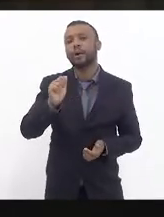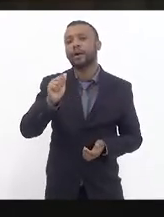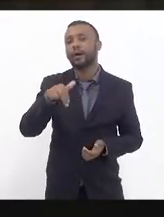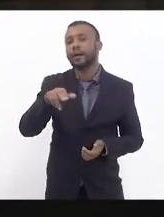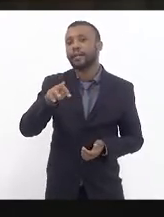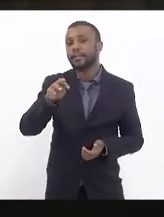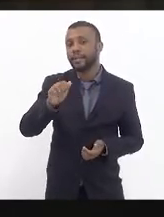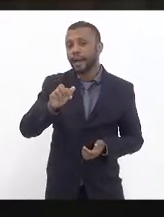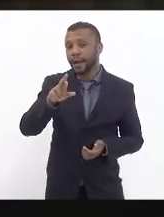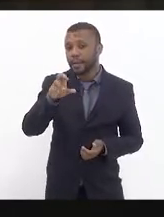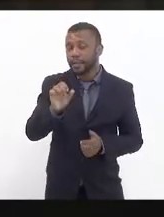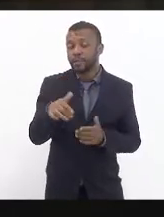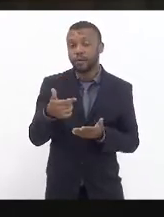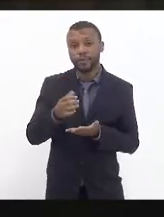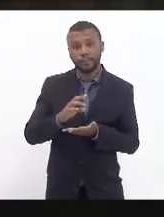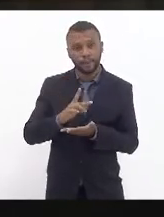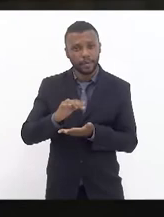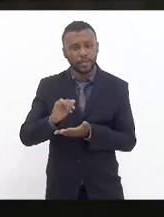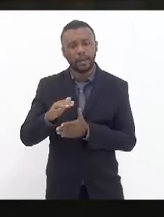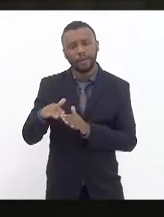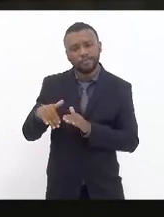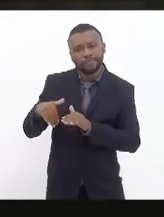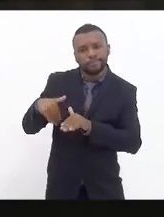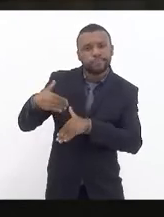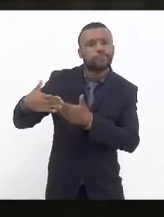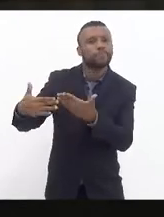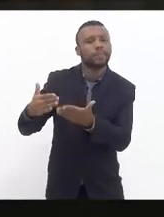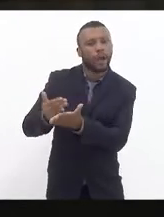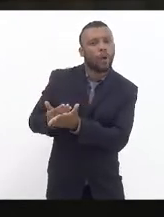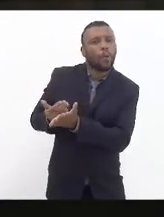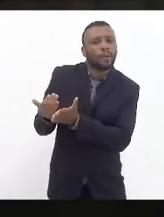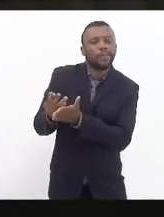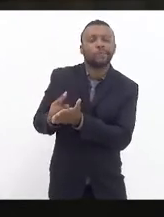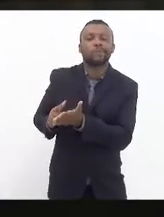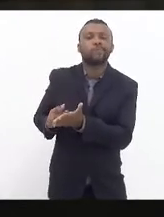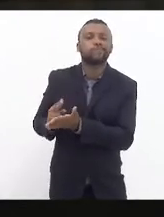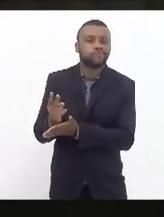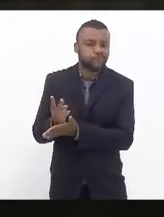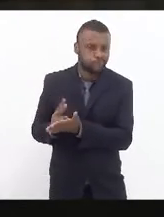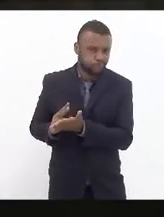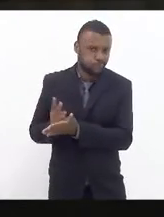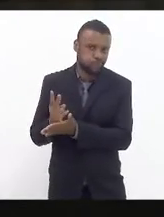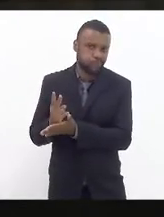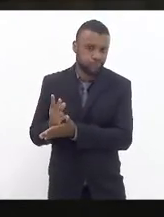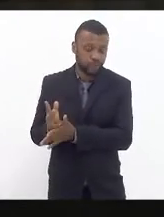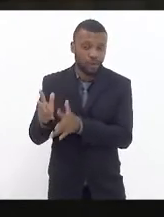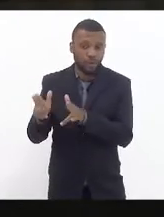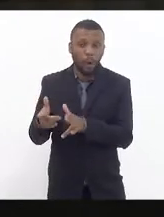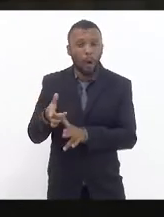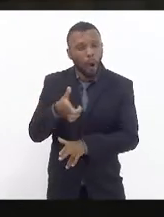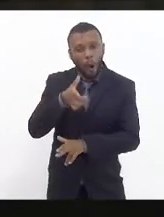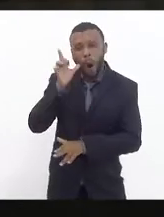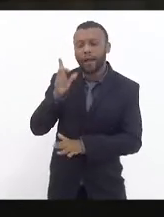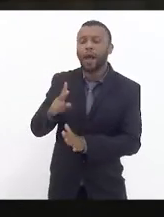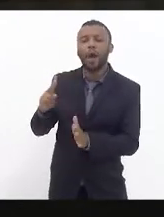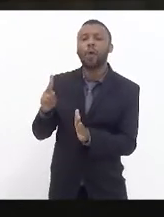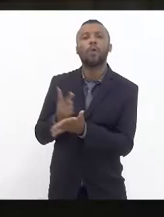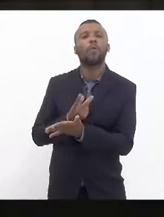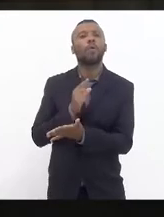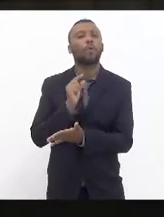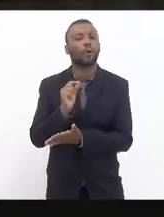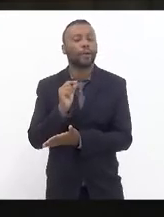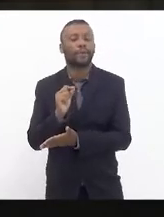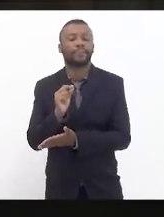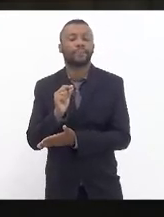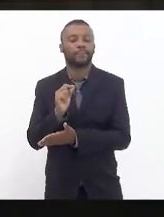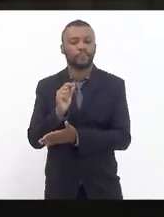a CPI está avançando e está começando a incomodar incomodar tal ponto que ontem eu fiz algumas